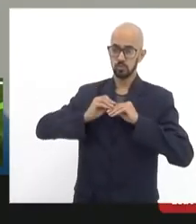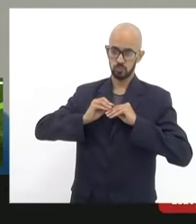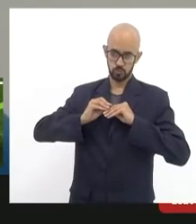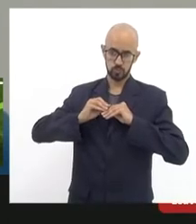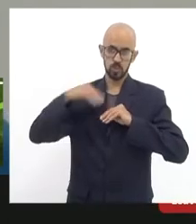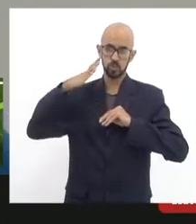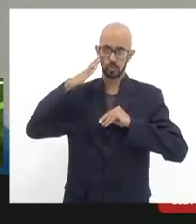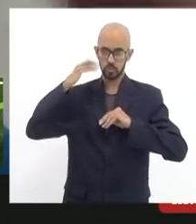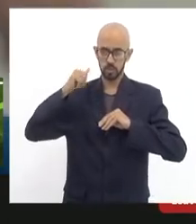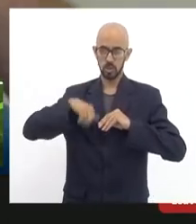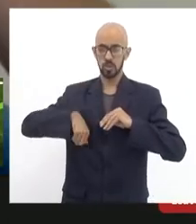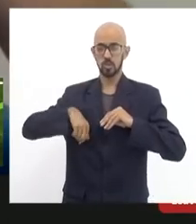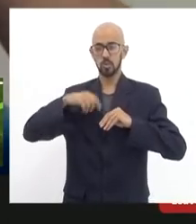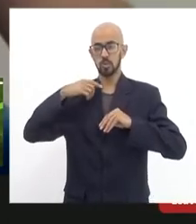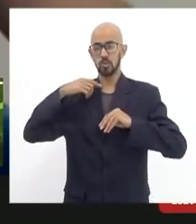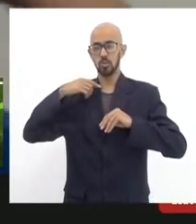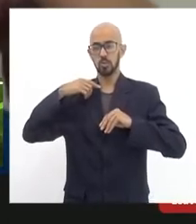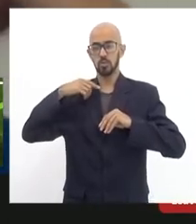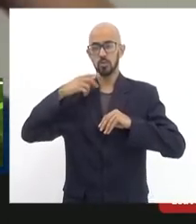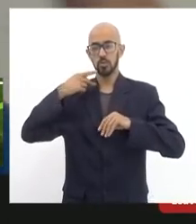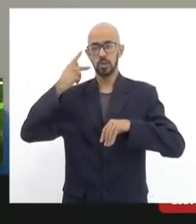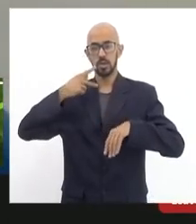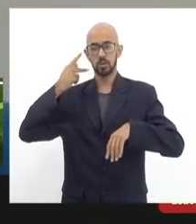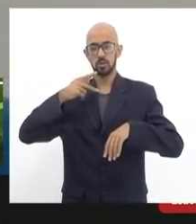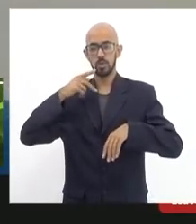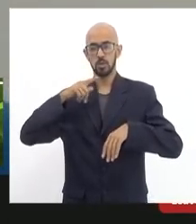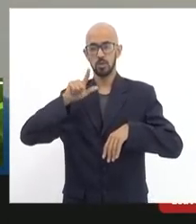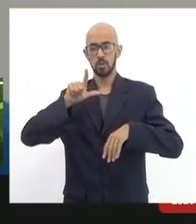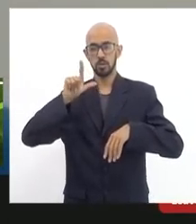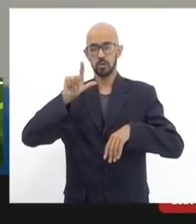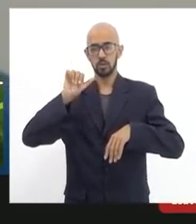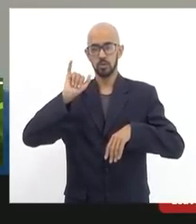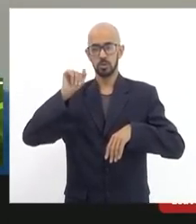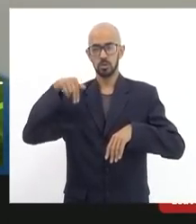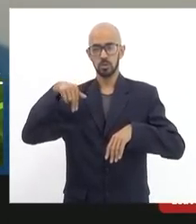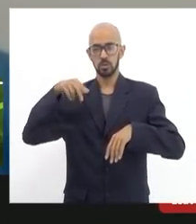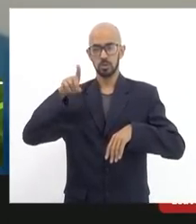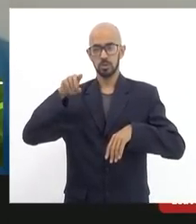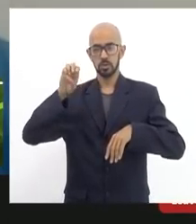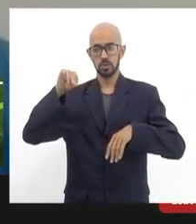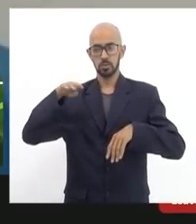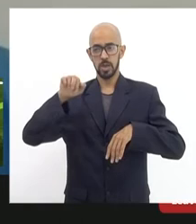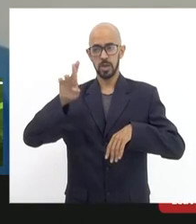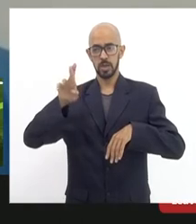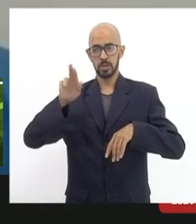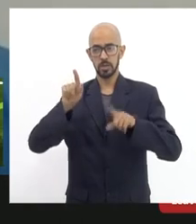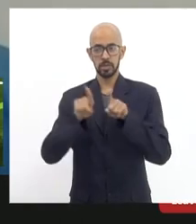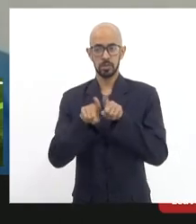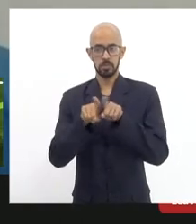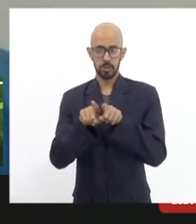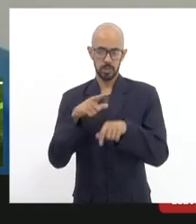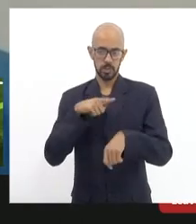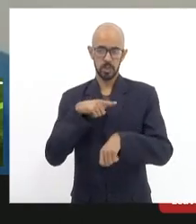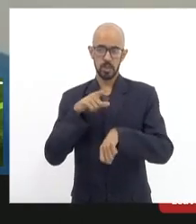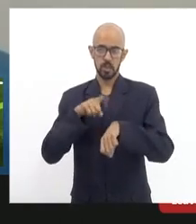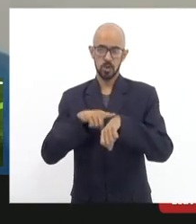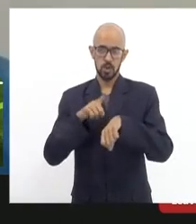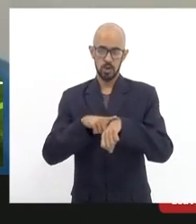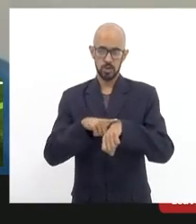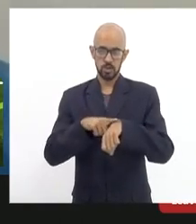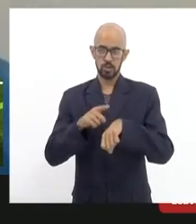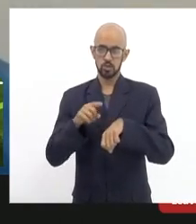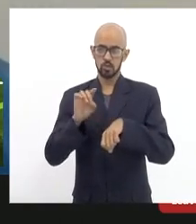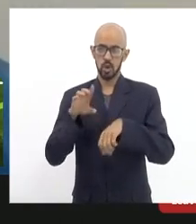Lindbergh desculpa o vereador Lindbergh afirmou que está com hora para sair ele precisa falar eu vou só